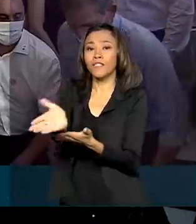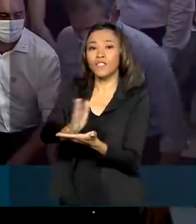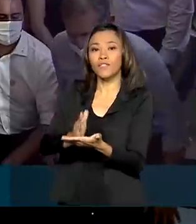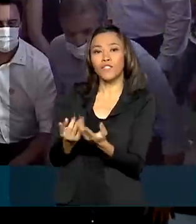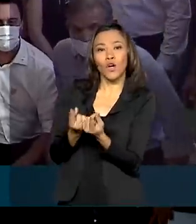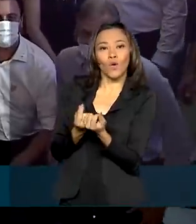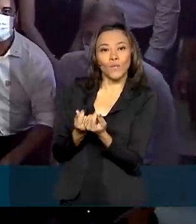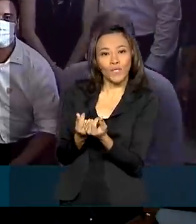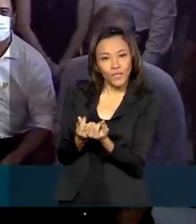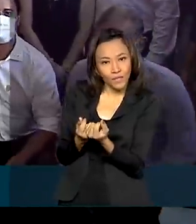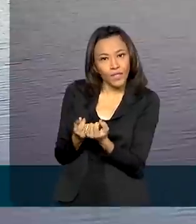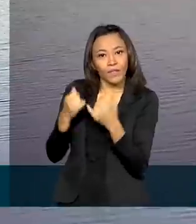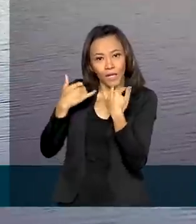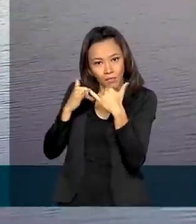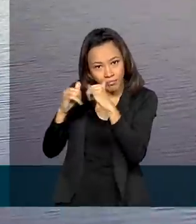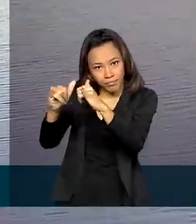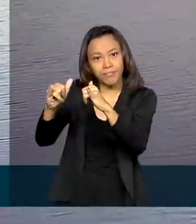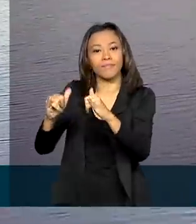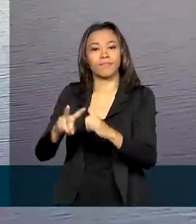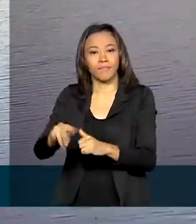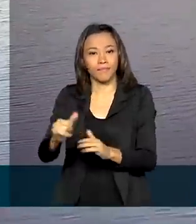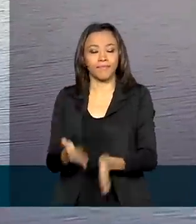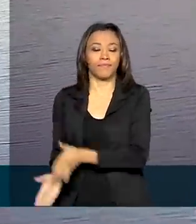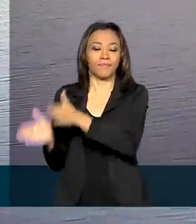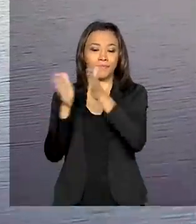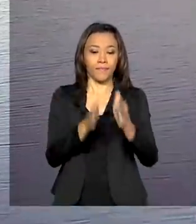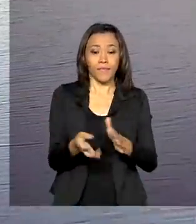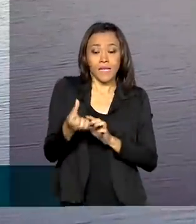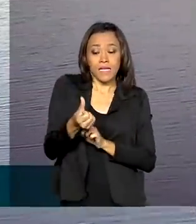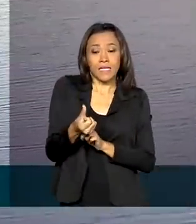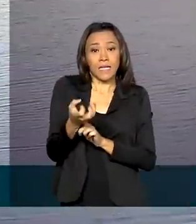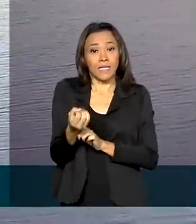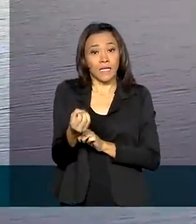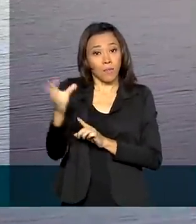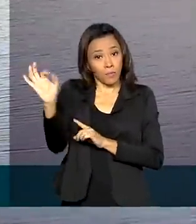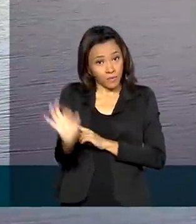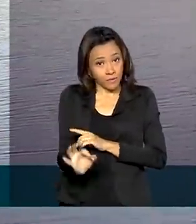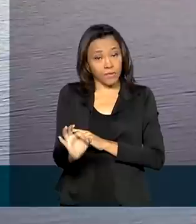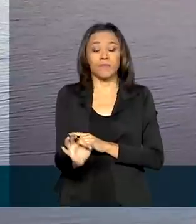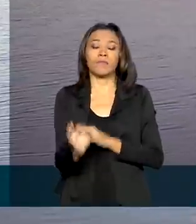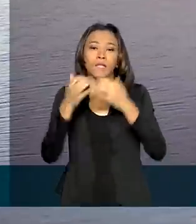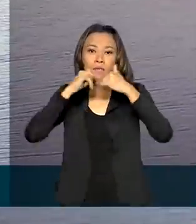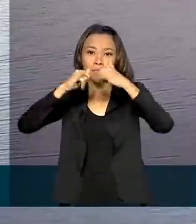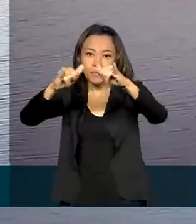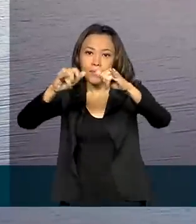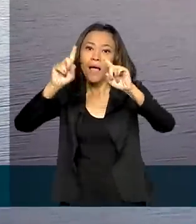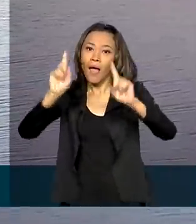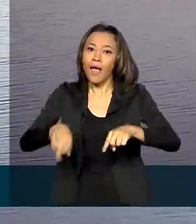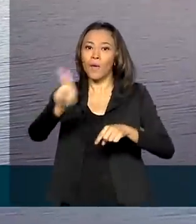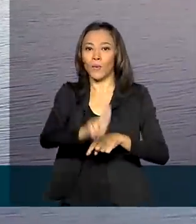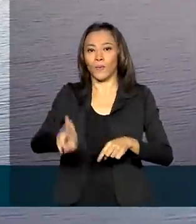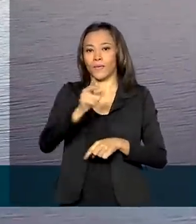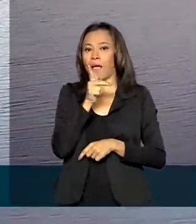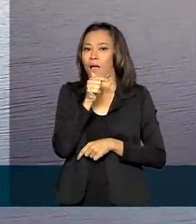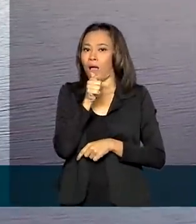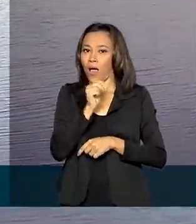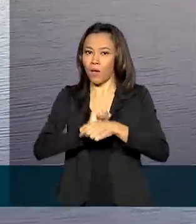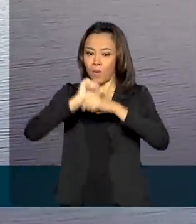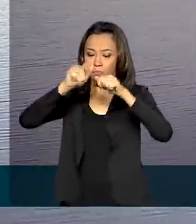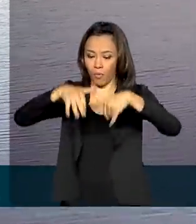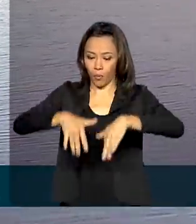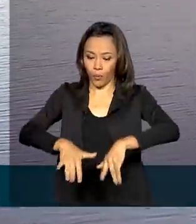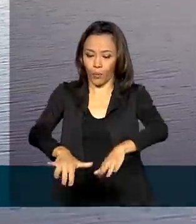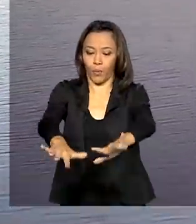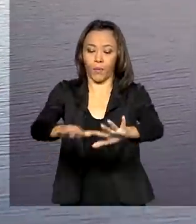energia gerada pela PCH. 60% da geração de energia brasileira é de fonte hídrica. E o presidente Jair